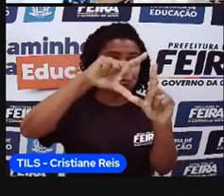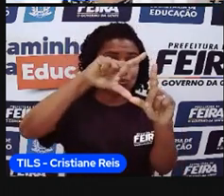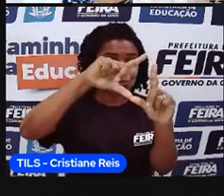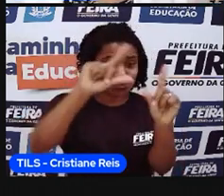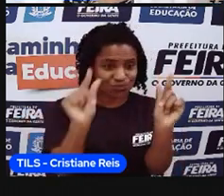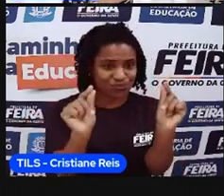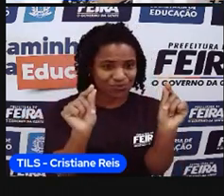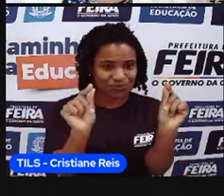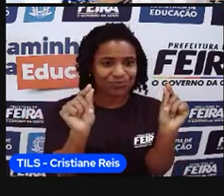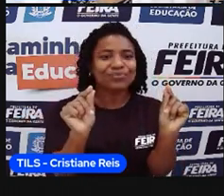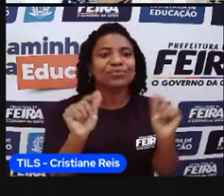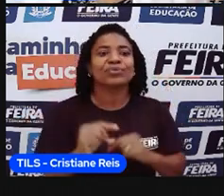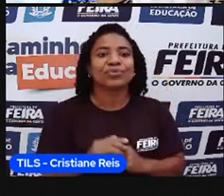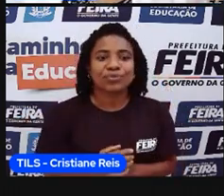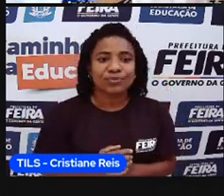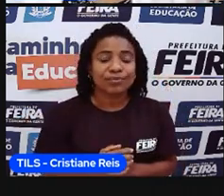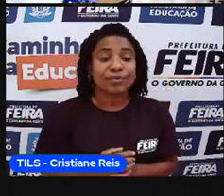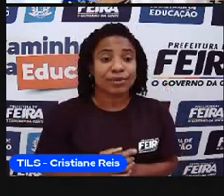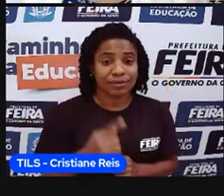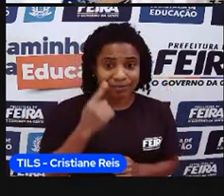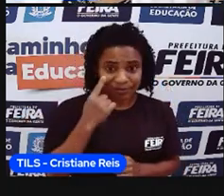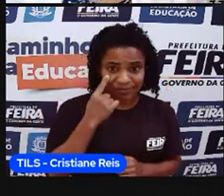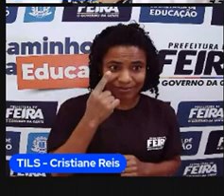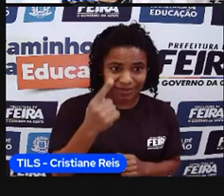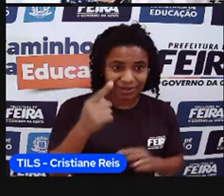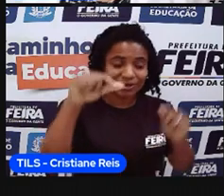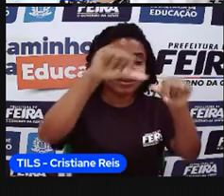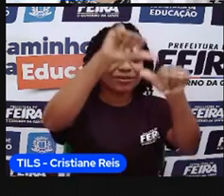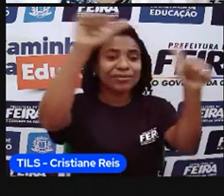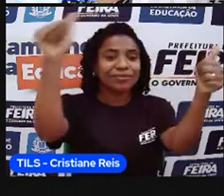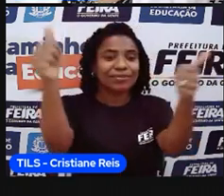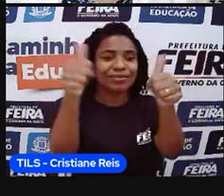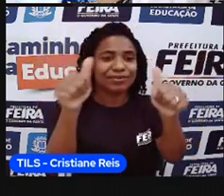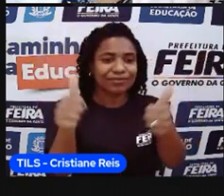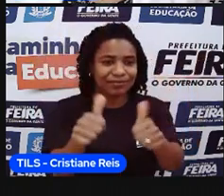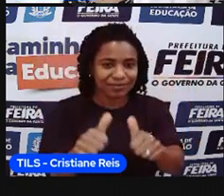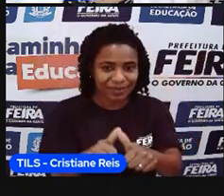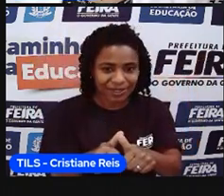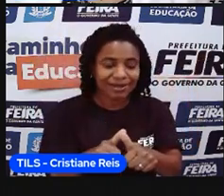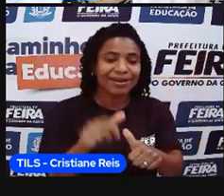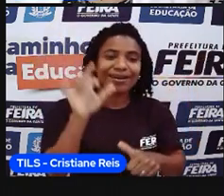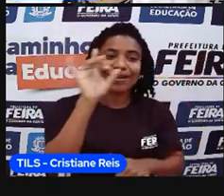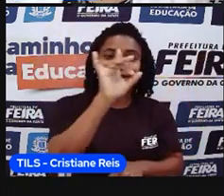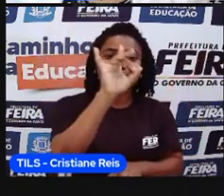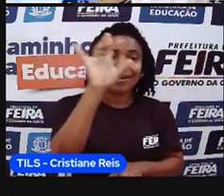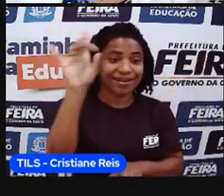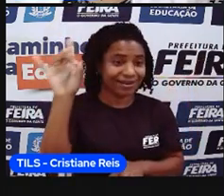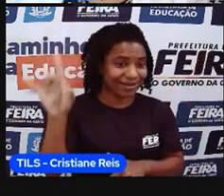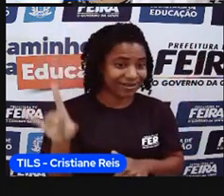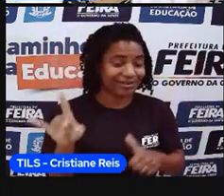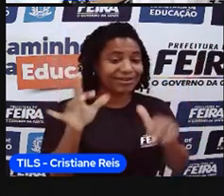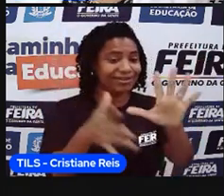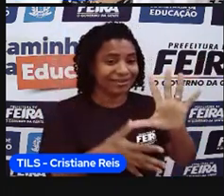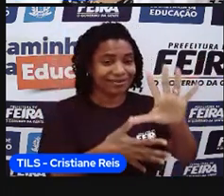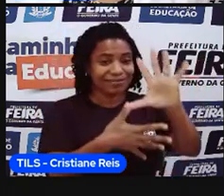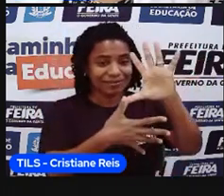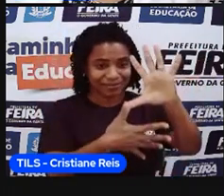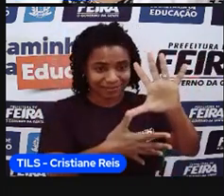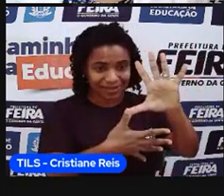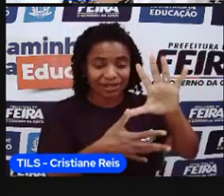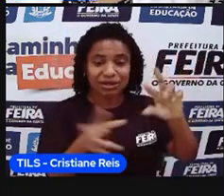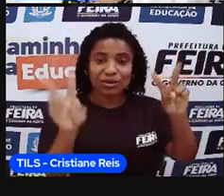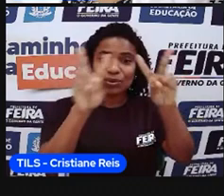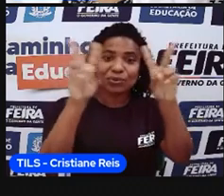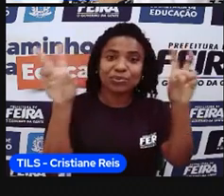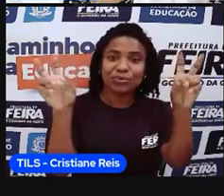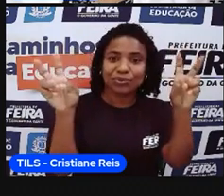ideia, né, que a gente sempre fala dos mapas, que é bom relembrar, que são os elementos, né, que compõem o mapa, que a gente tem aqui o título, que é